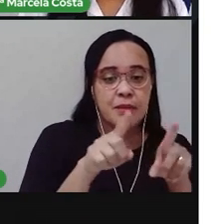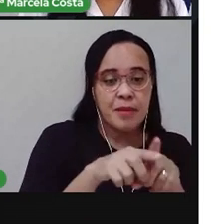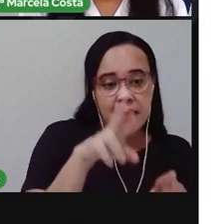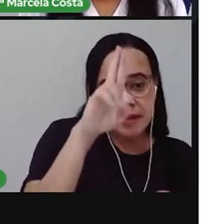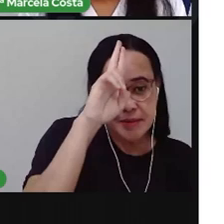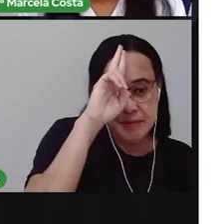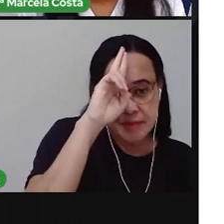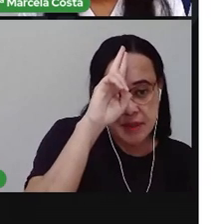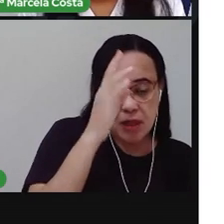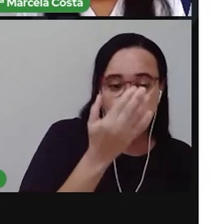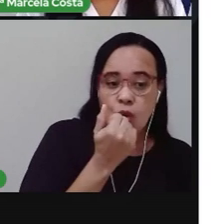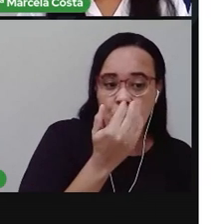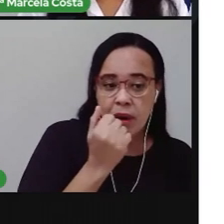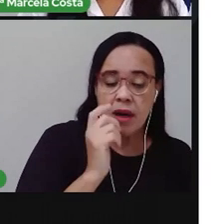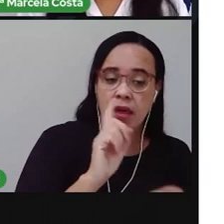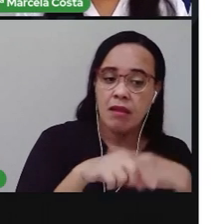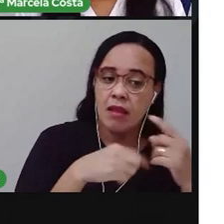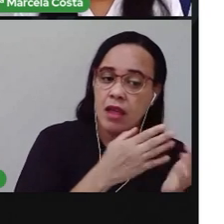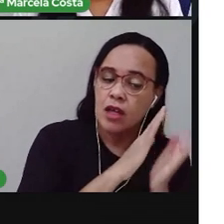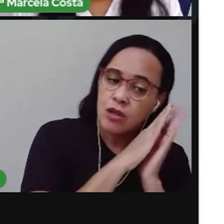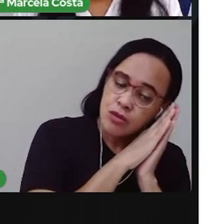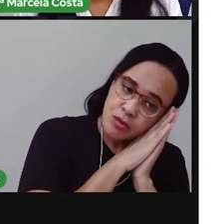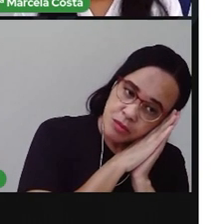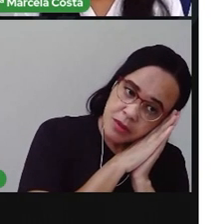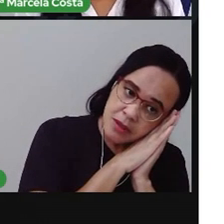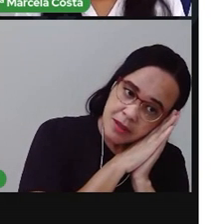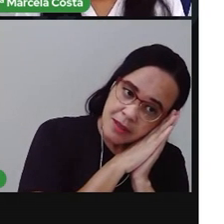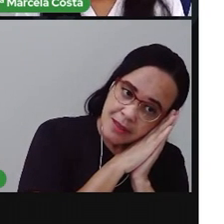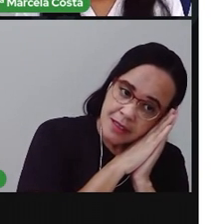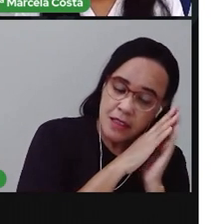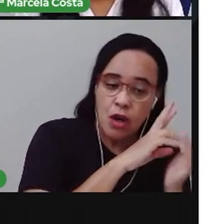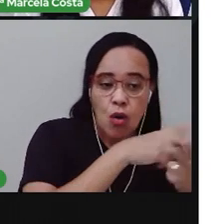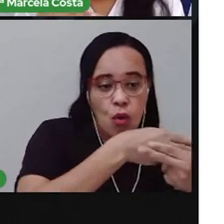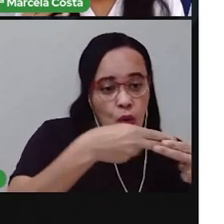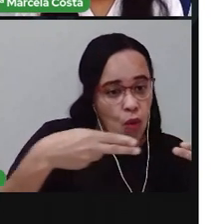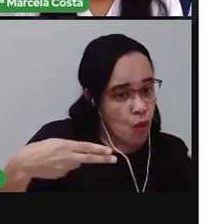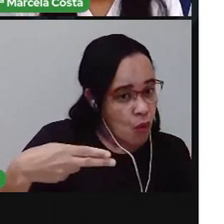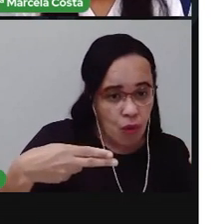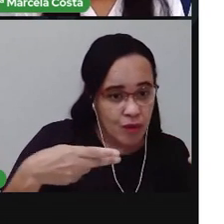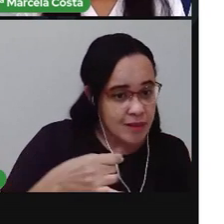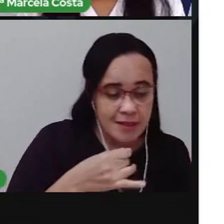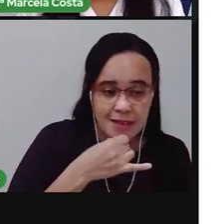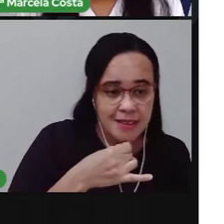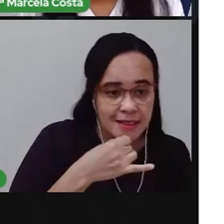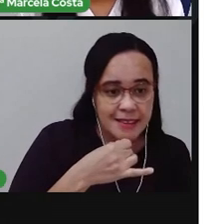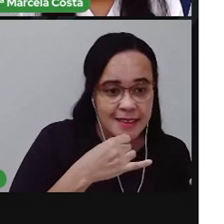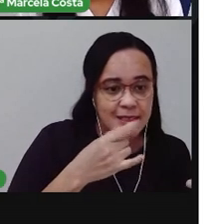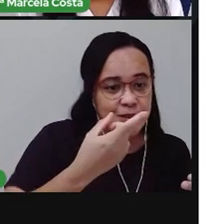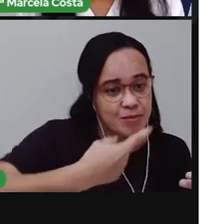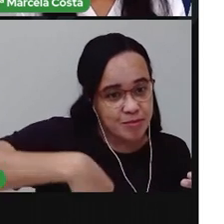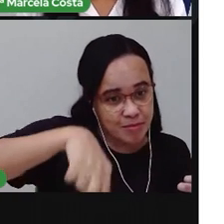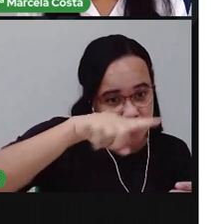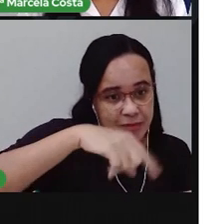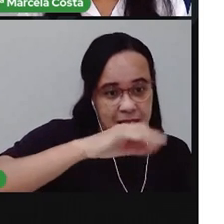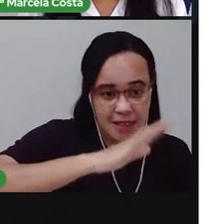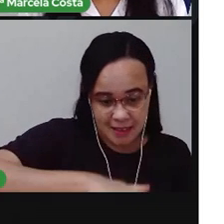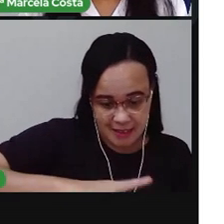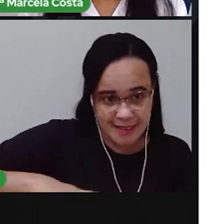Almoçar, dormir. Esses são alguns exemplos, esses são alguns exemplos de